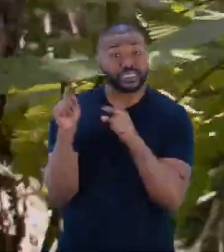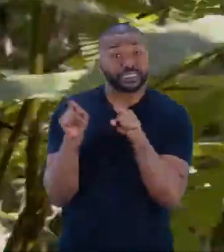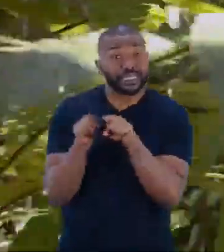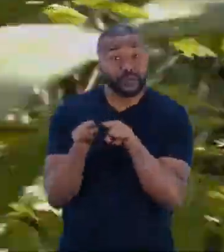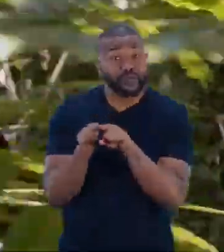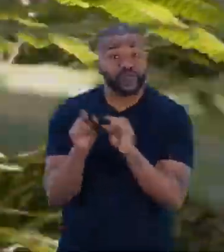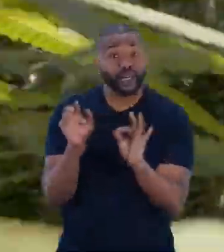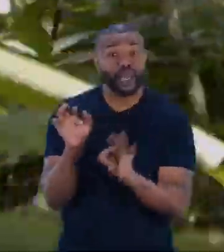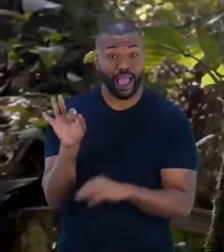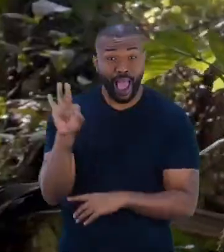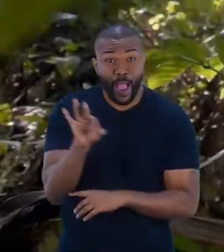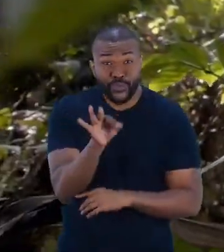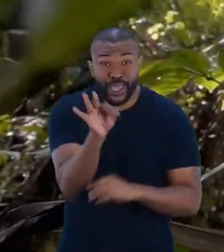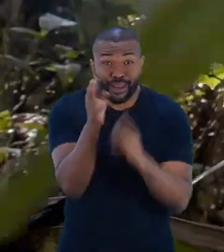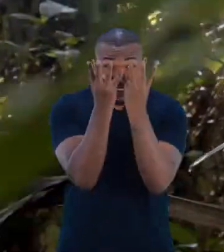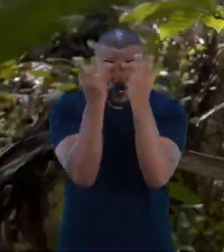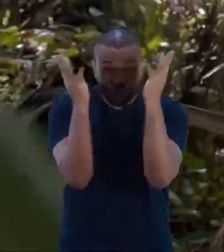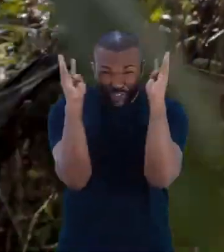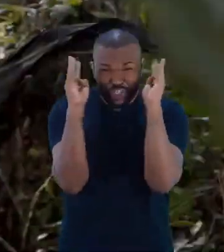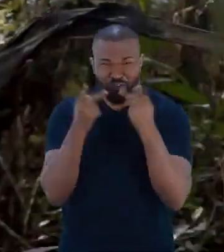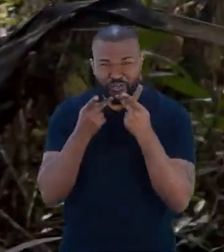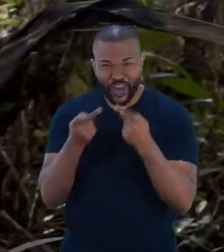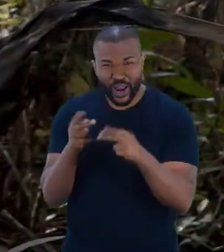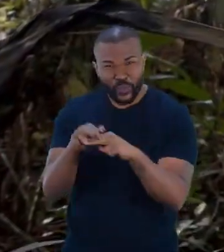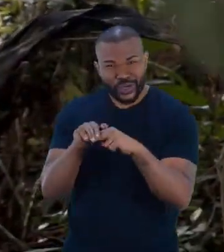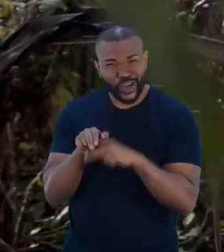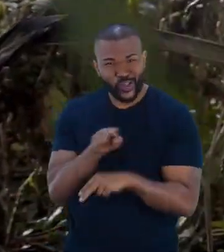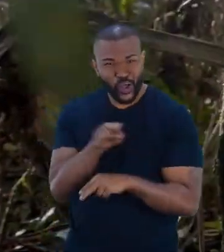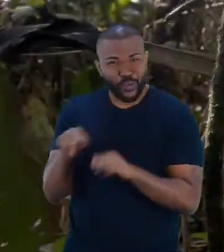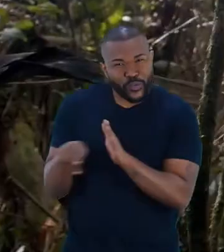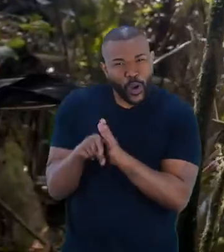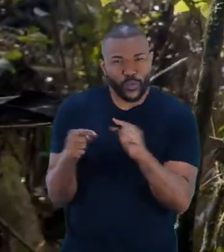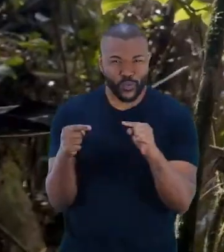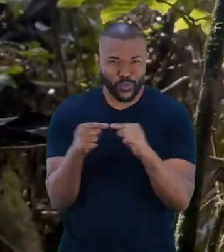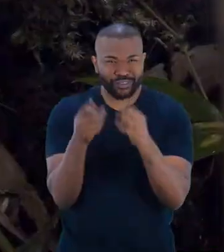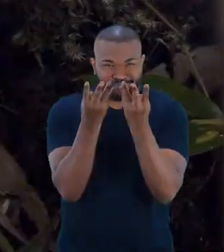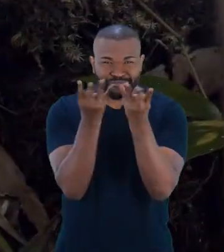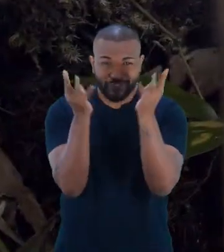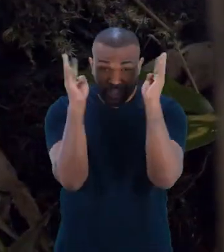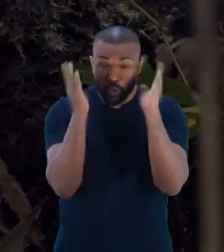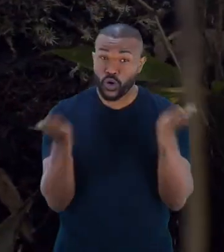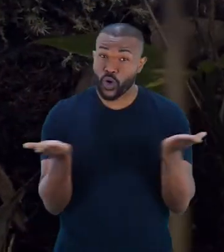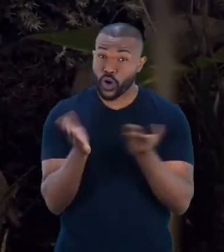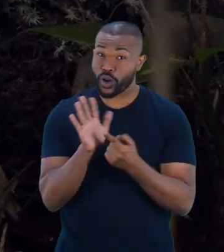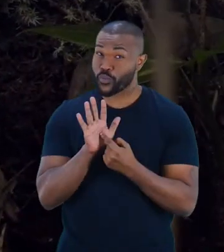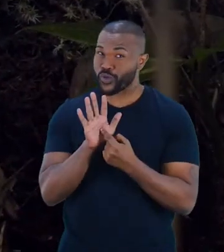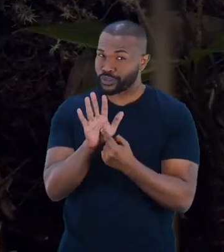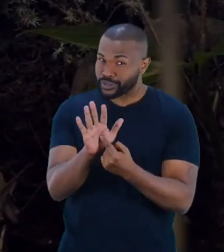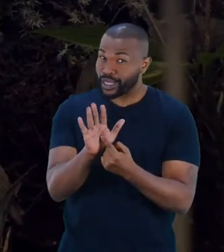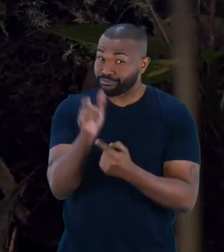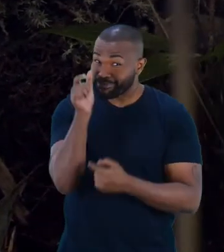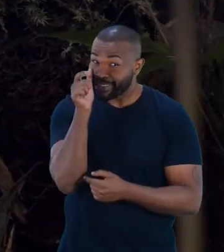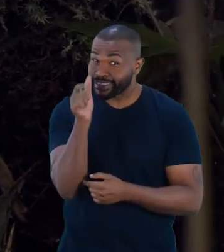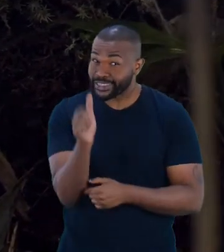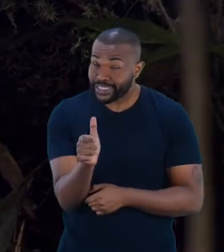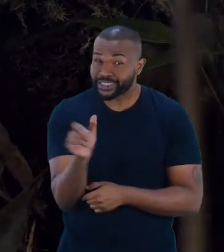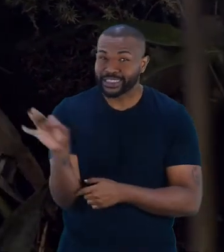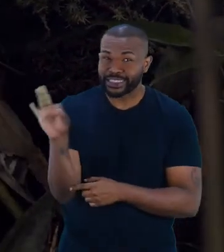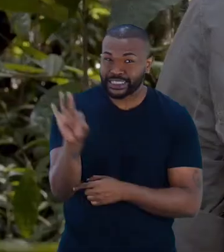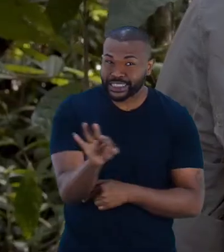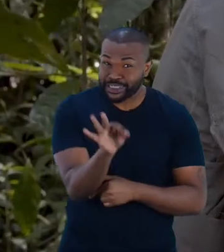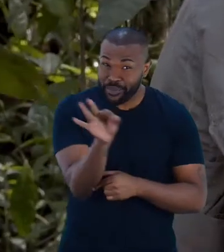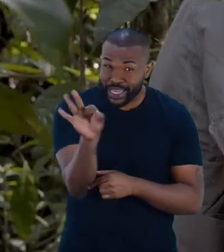Inclusive, muitos chamam de abelhas indígenas, porque a maioria delas tem nome indígena. E a gente vai mostrar uma muito